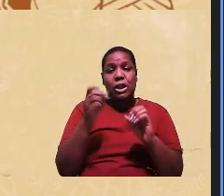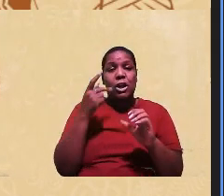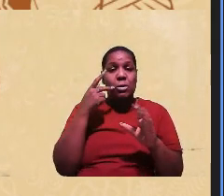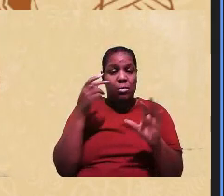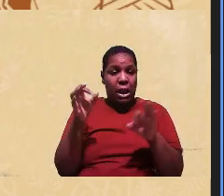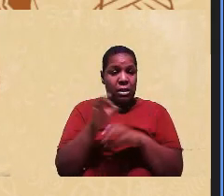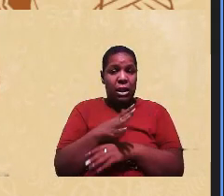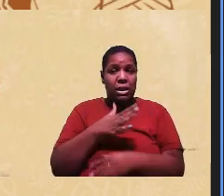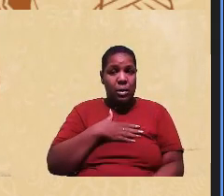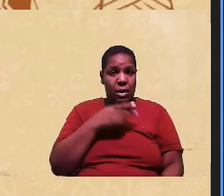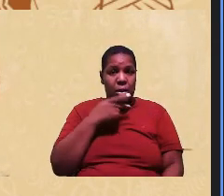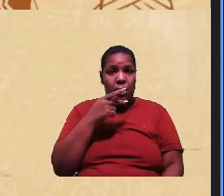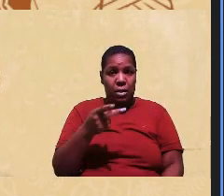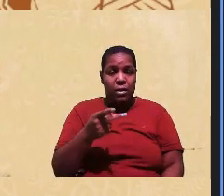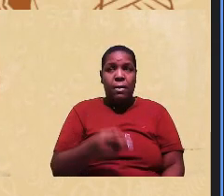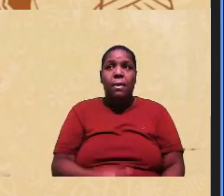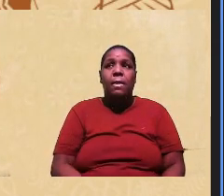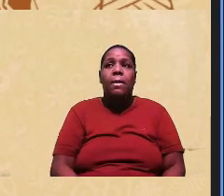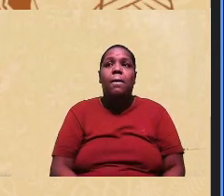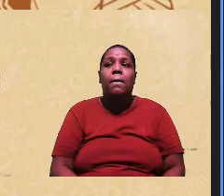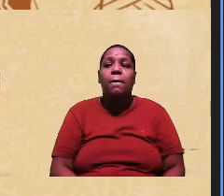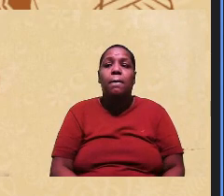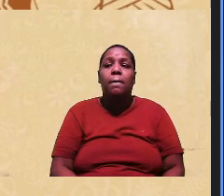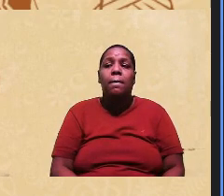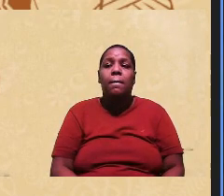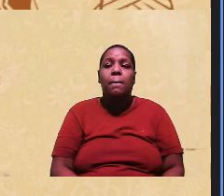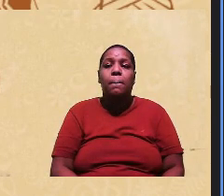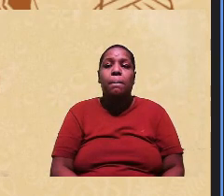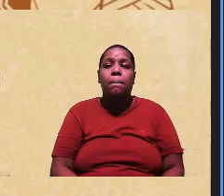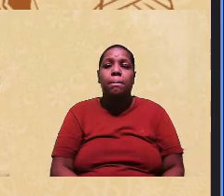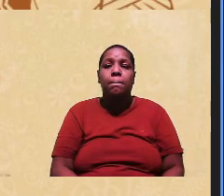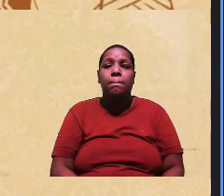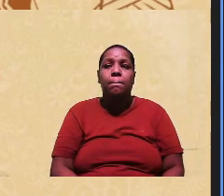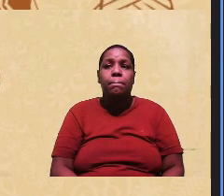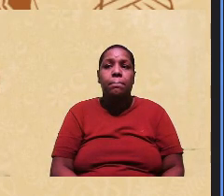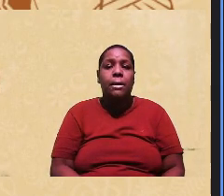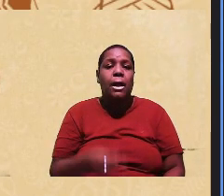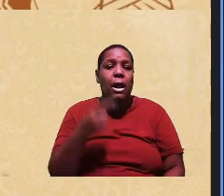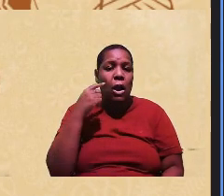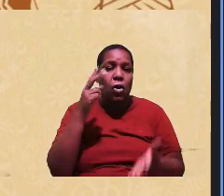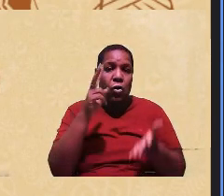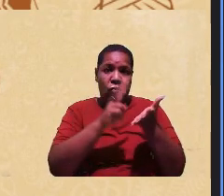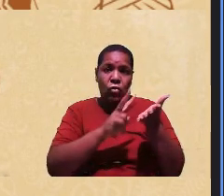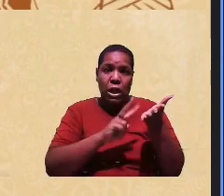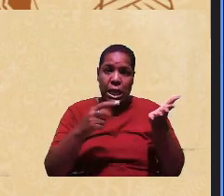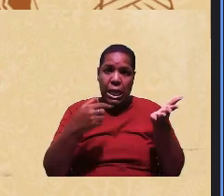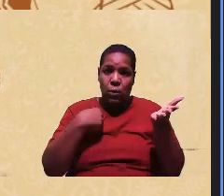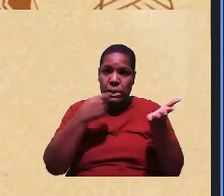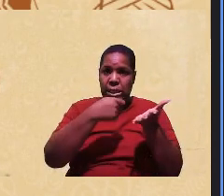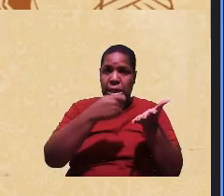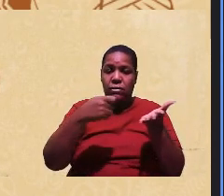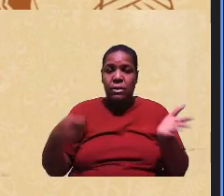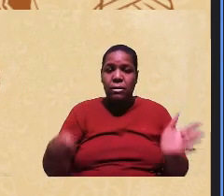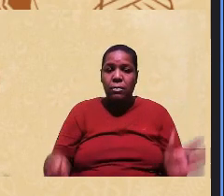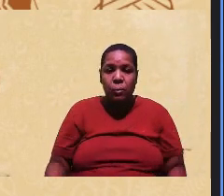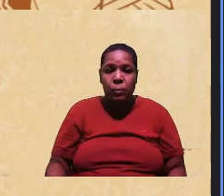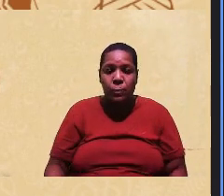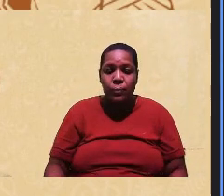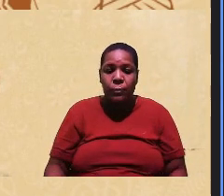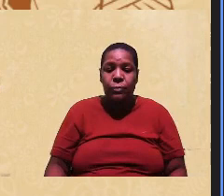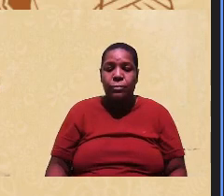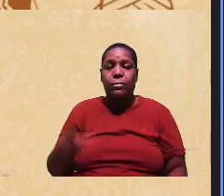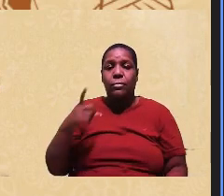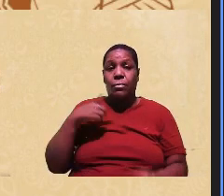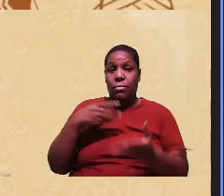fala eu vou ler um parágrafo que eu escrevi a relação de